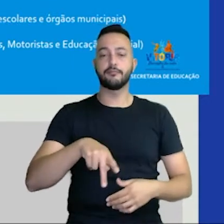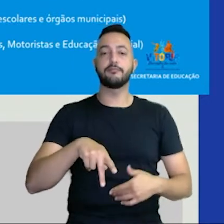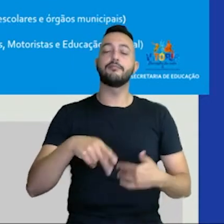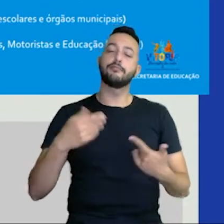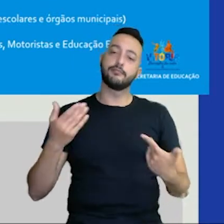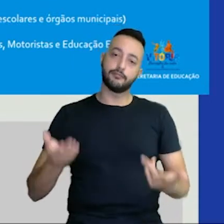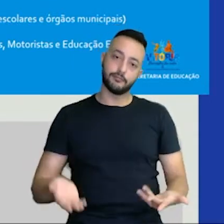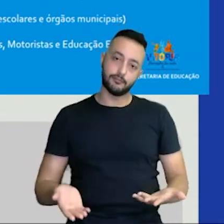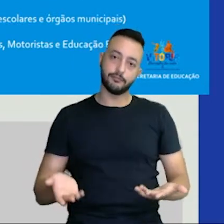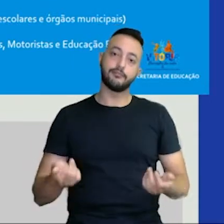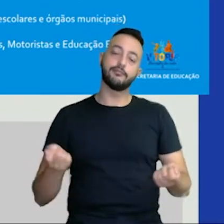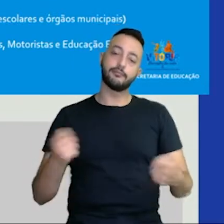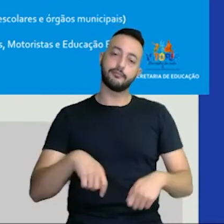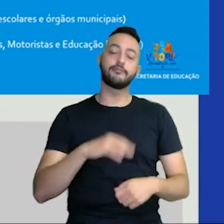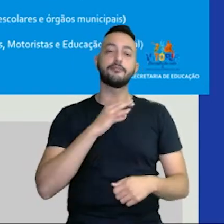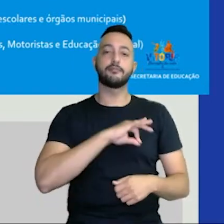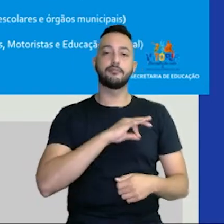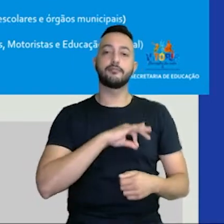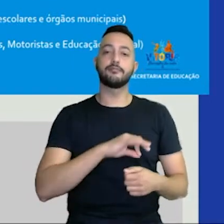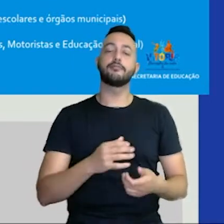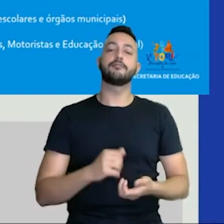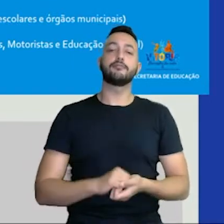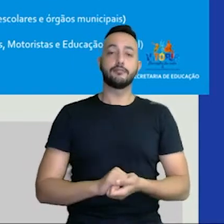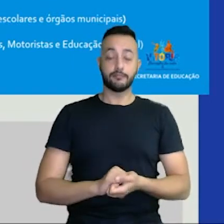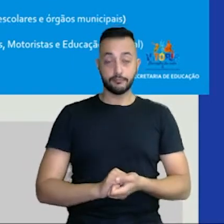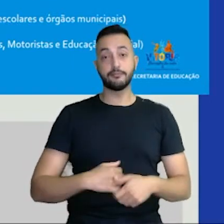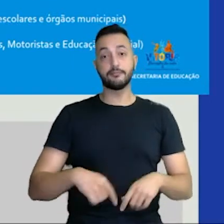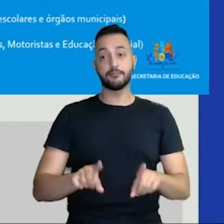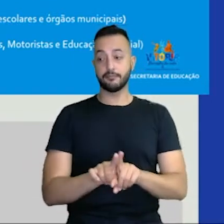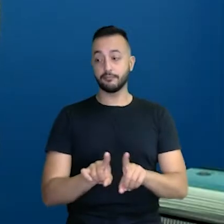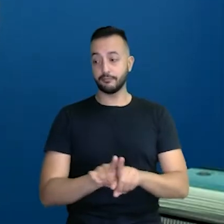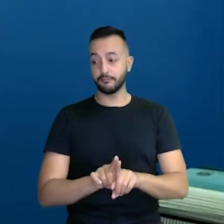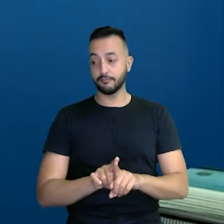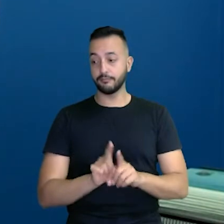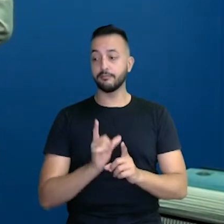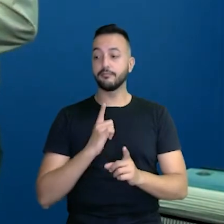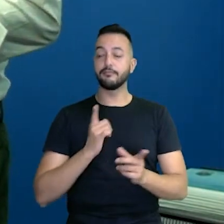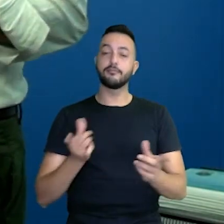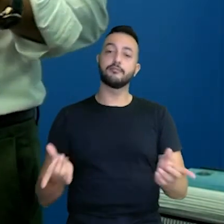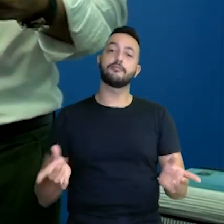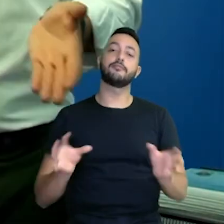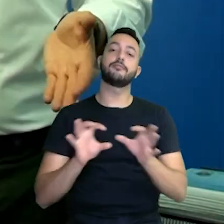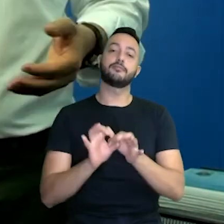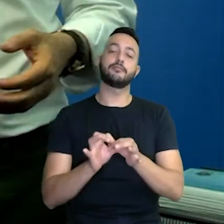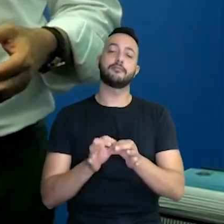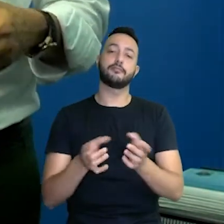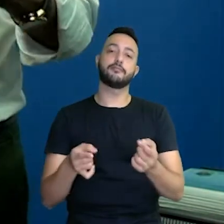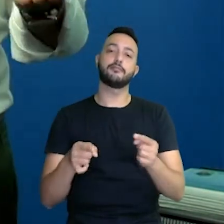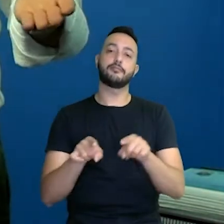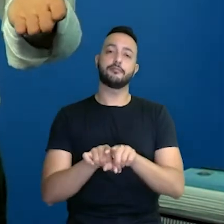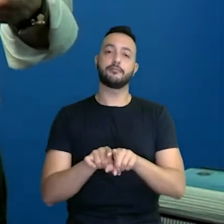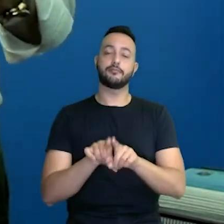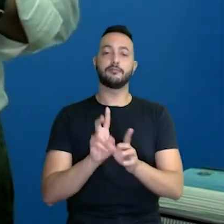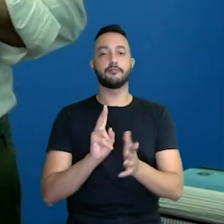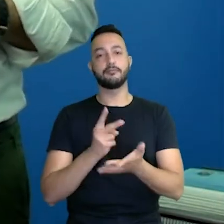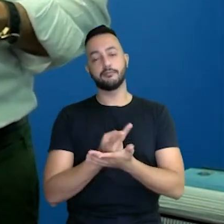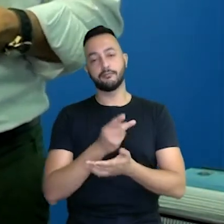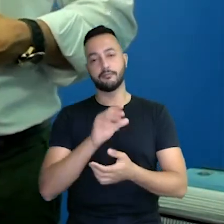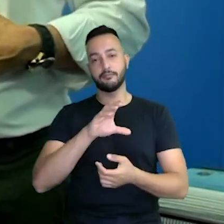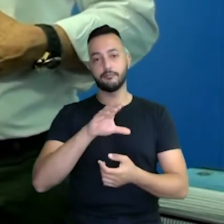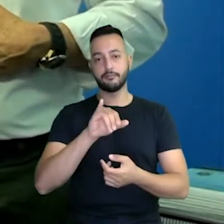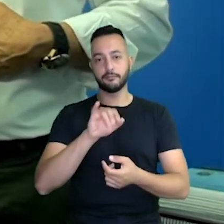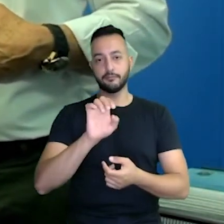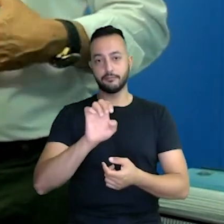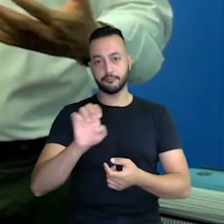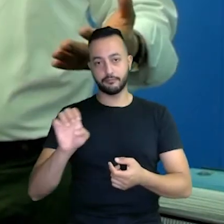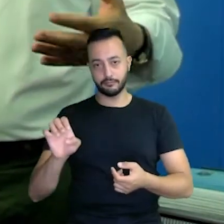e tendo a sua remuneração. E temos também esses convênios que acontecem, como o CEE, a gente